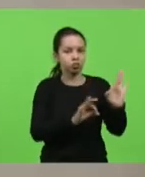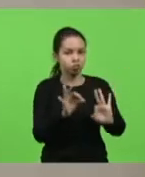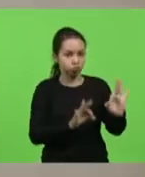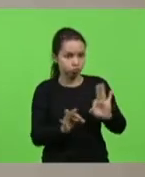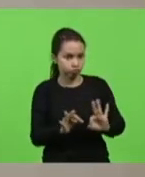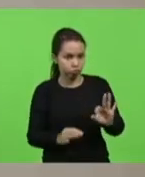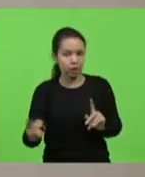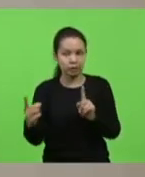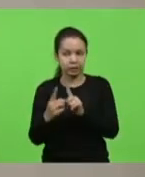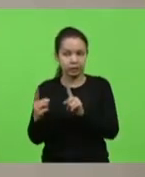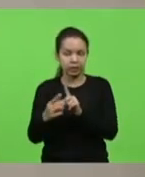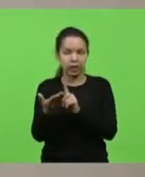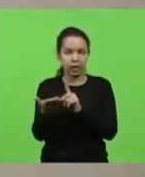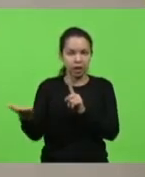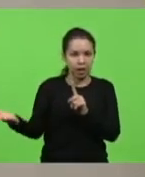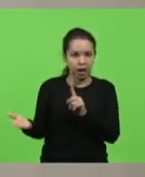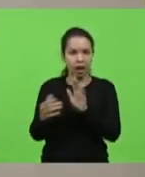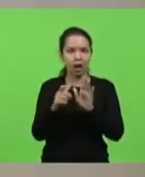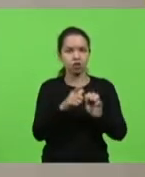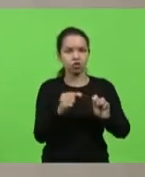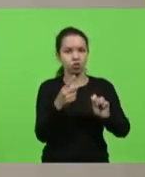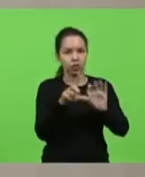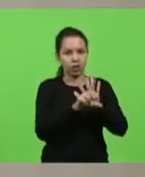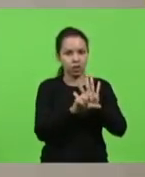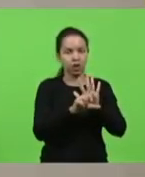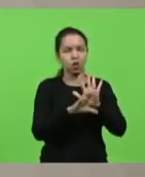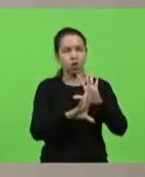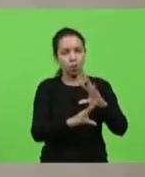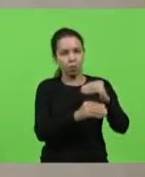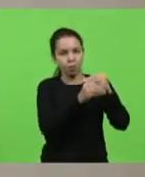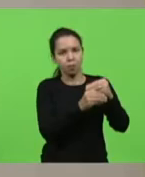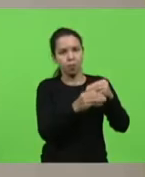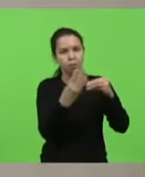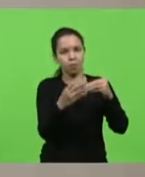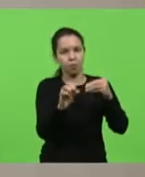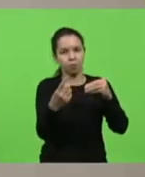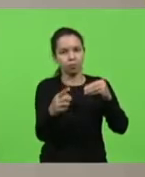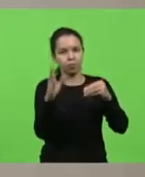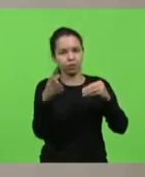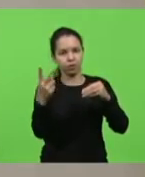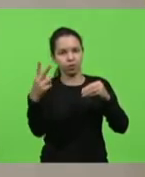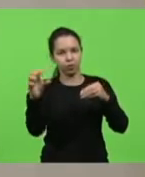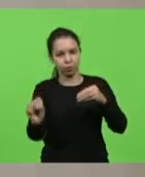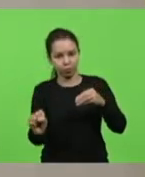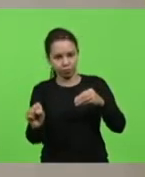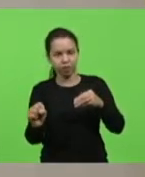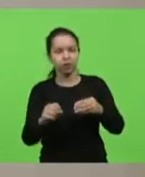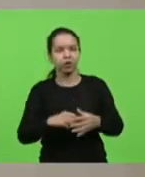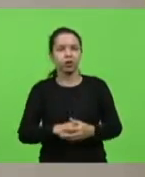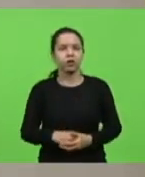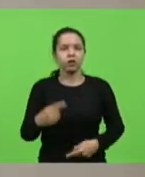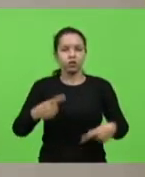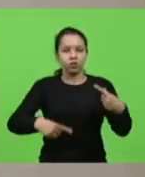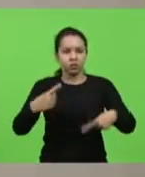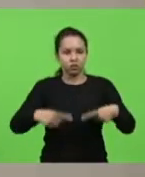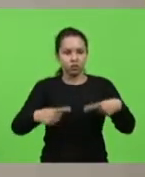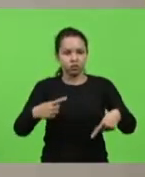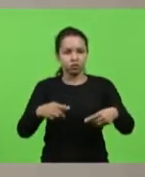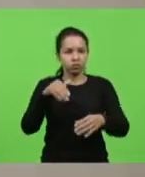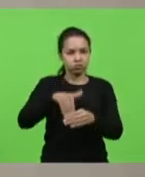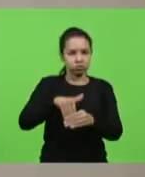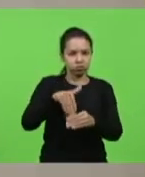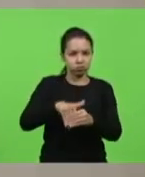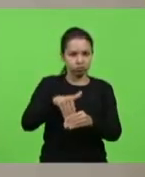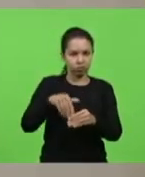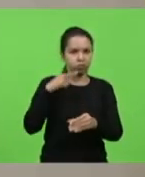o disposto no artigo 7.1 da Lei Complementar 402, 2008, em discussão. Não havendo quem queira discutir, em votação, deputados